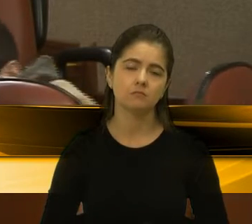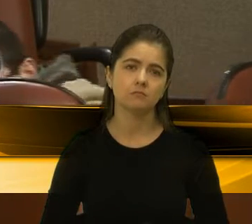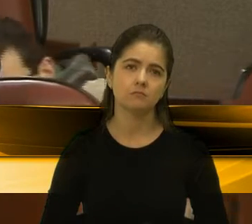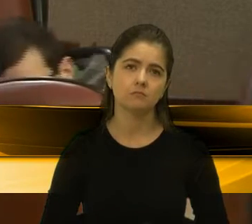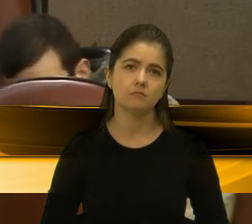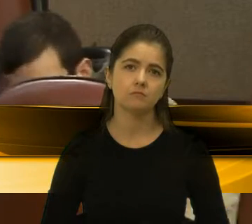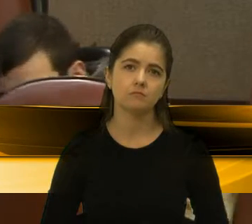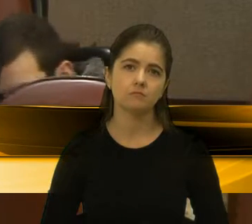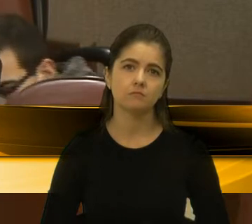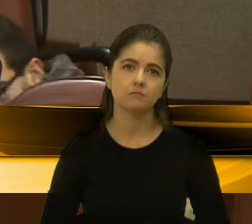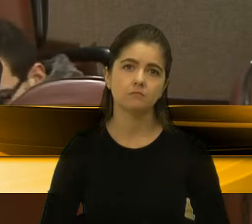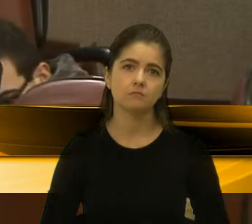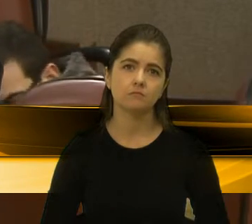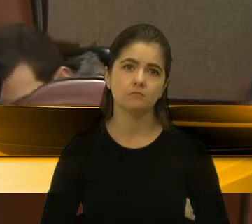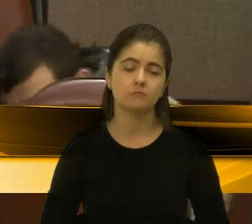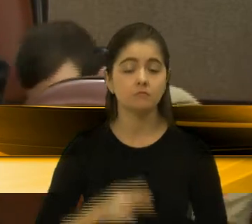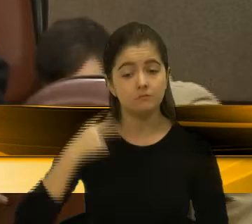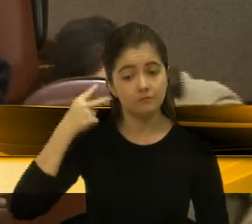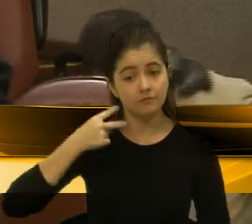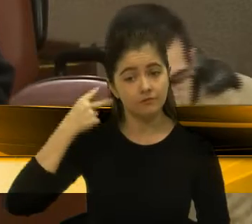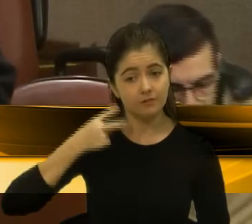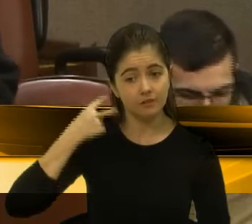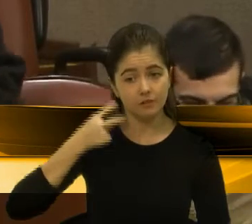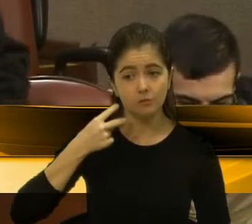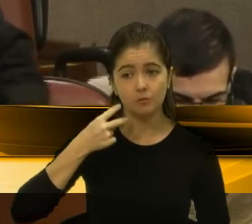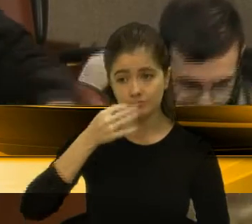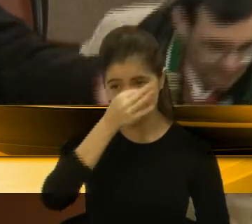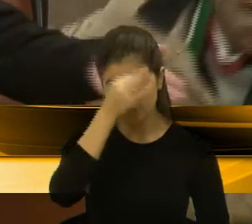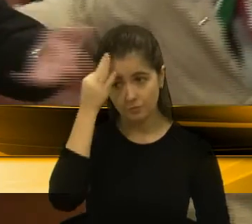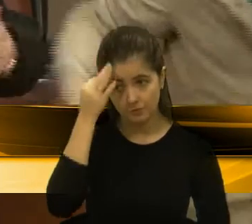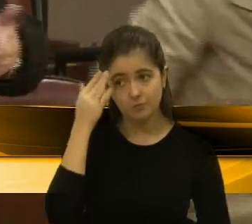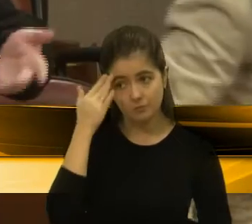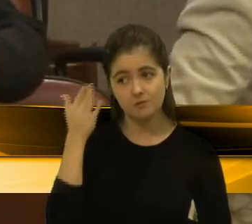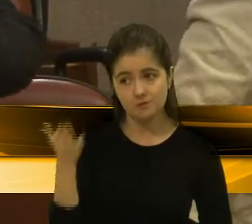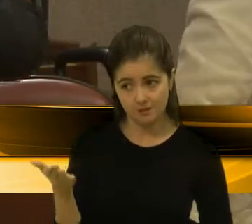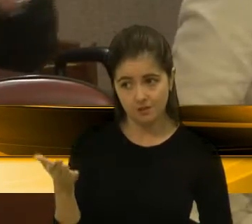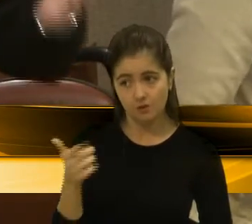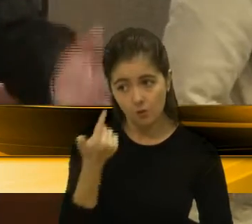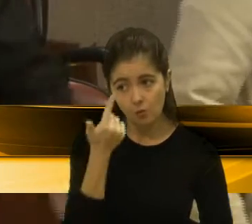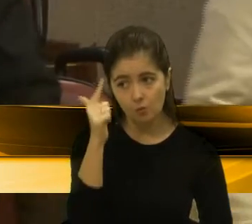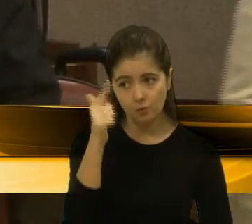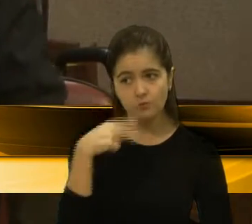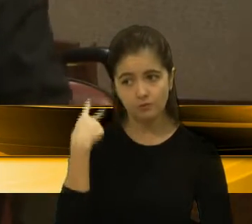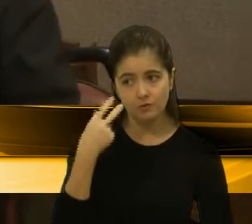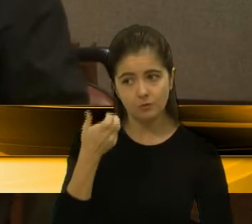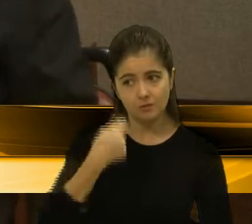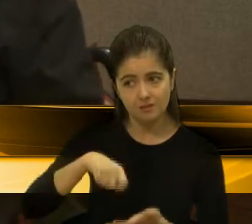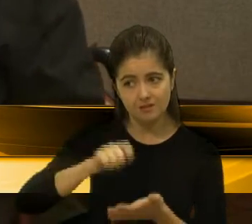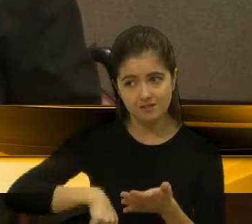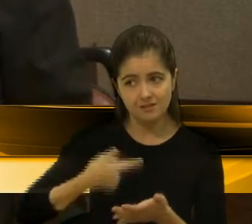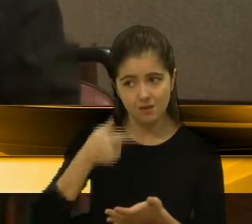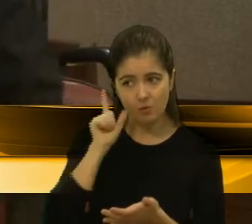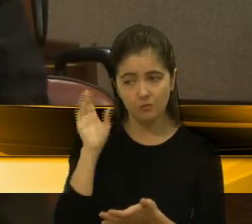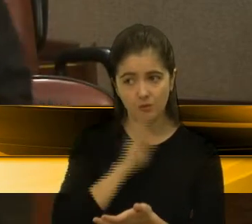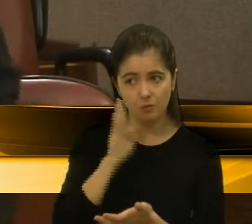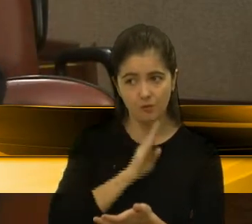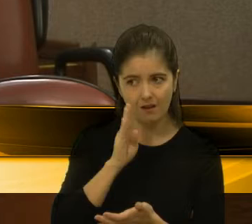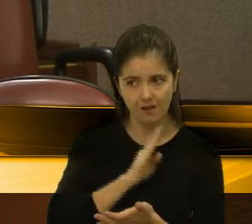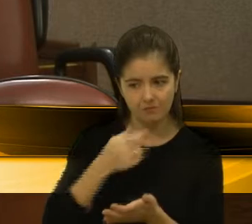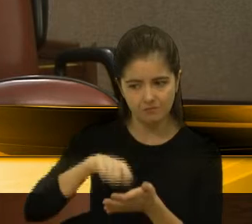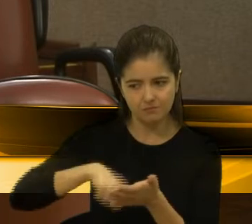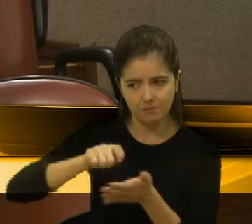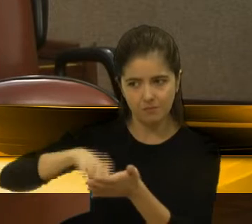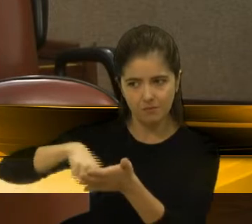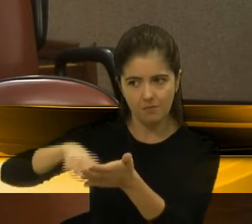e o vereador Gustavo, sei que outros vereadores também gostariam de ter assinado, foi na corrida ontem que se